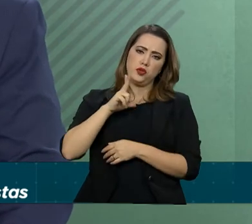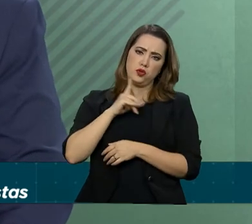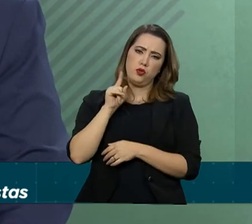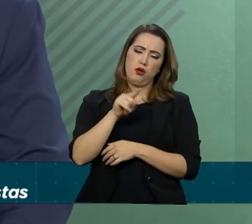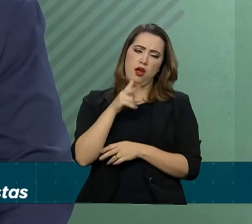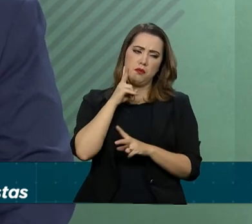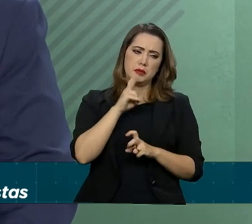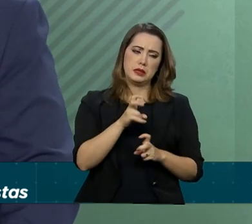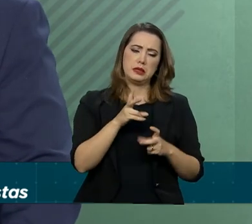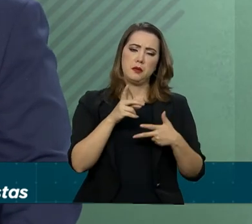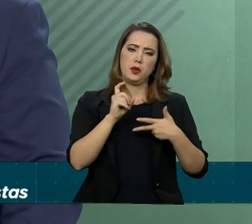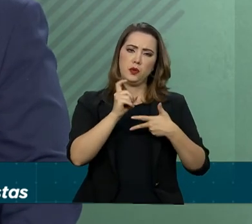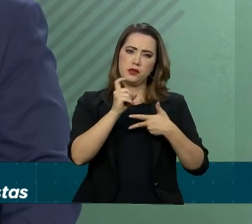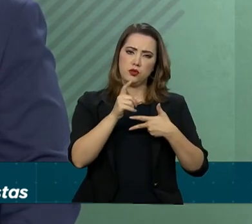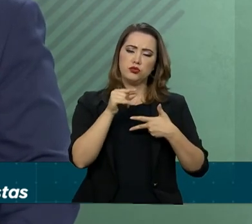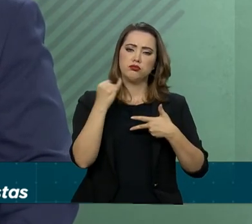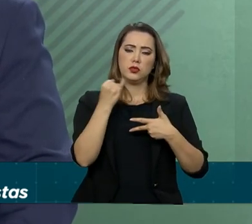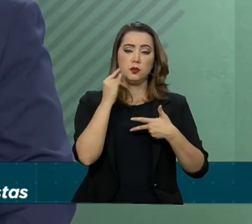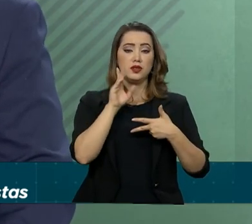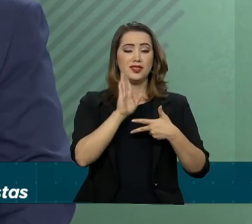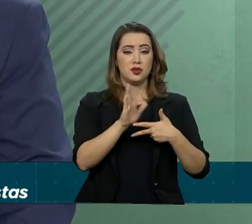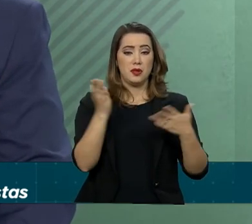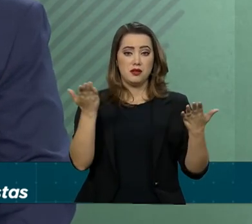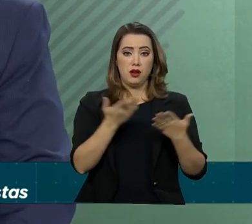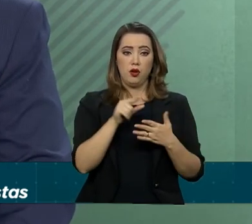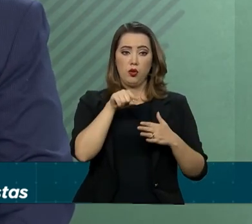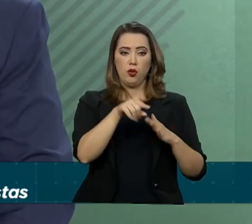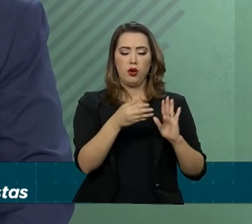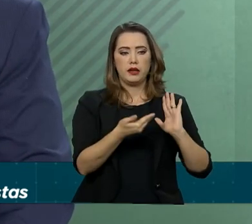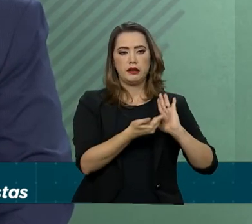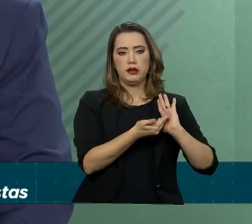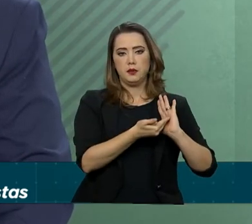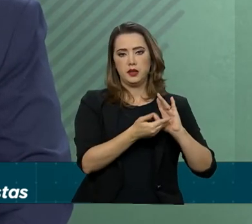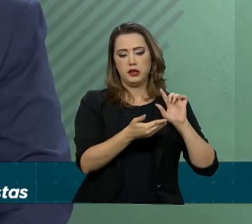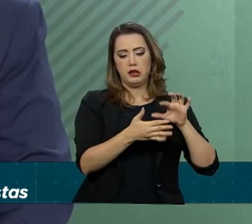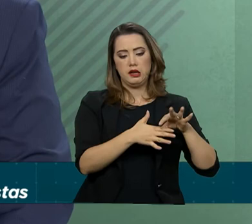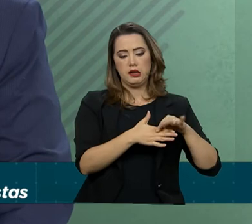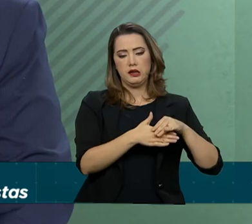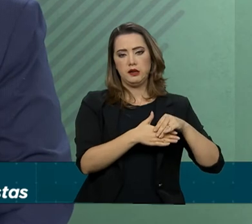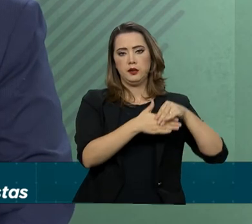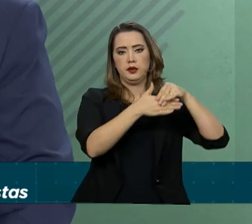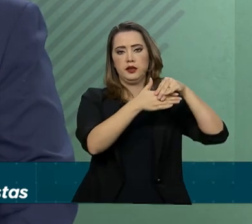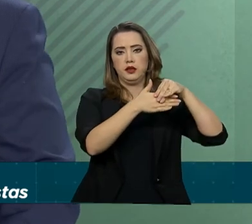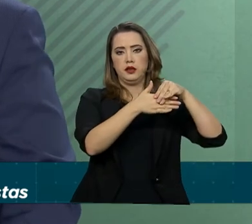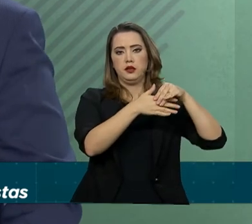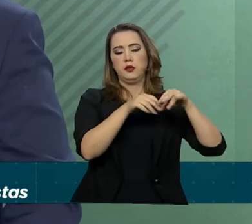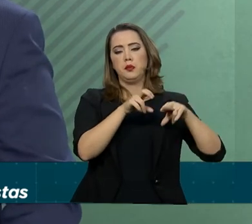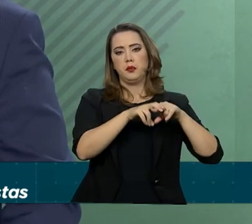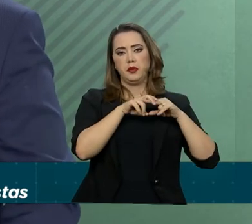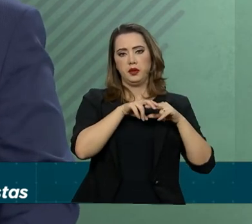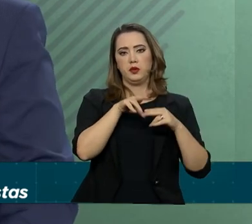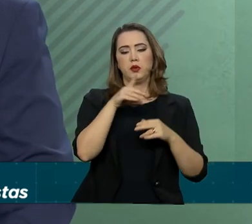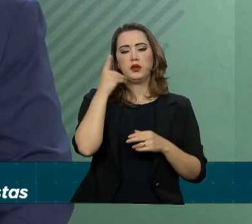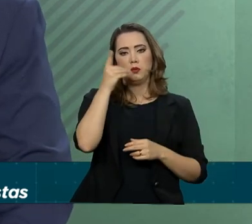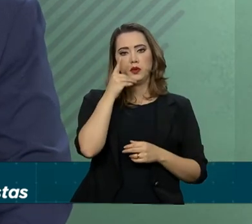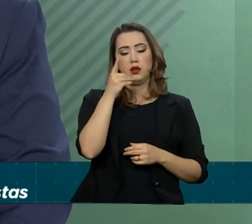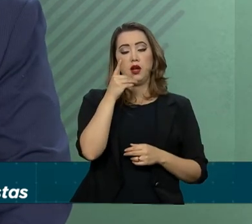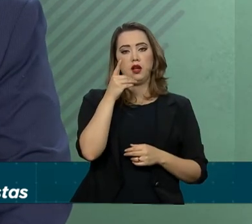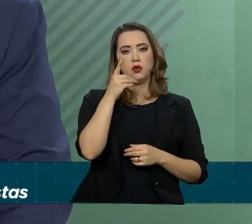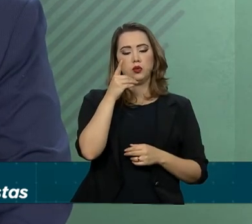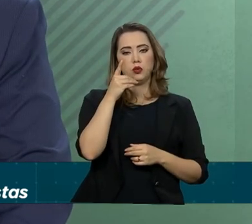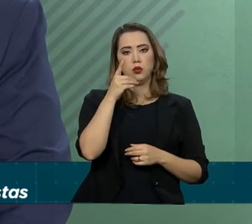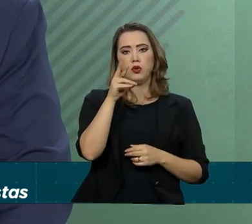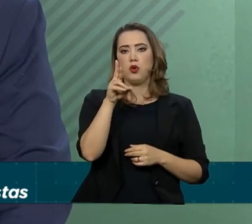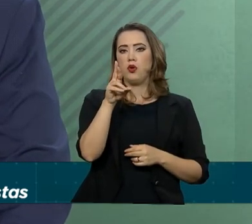no momento entende que a Câmara de Deputados, capitaneada, liderada firmemente pelo deputado Rodrigo Maia, há de